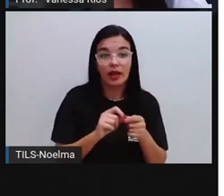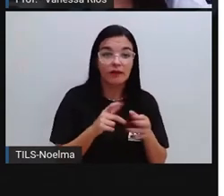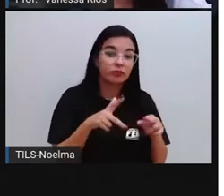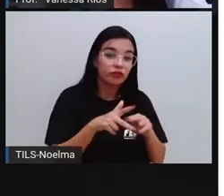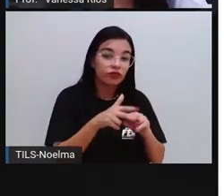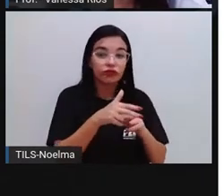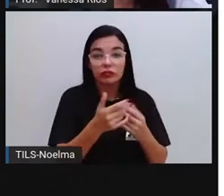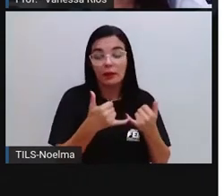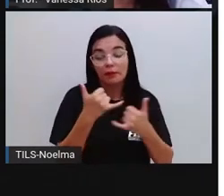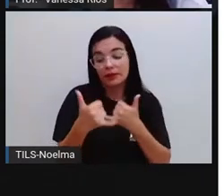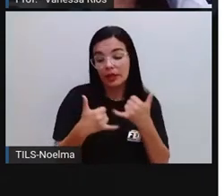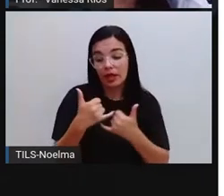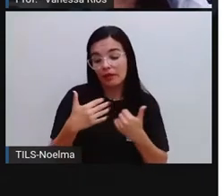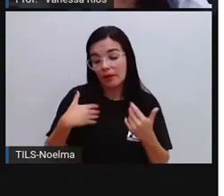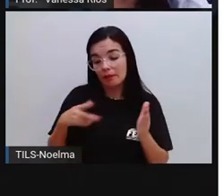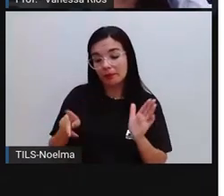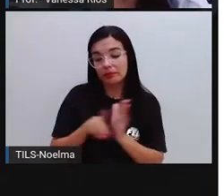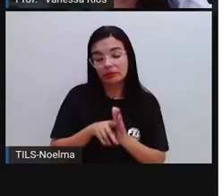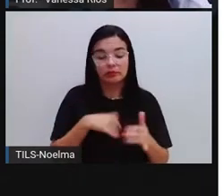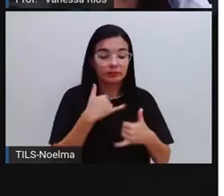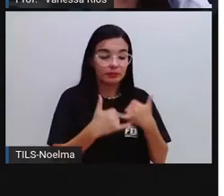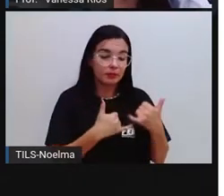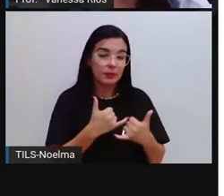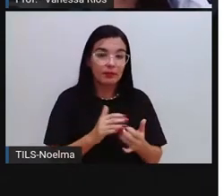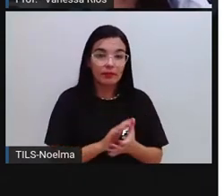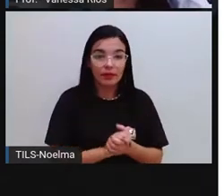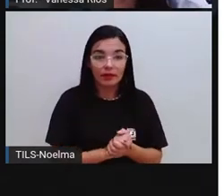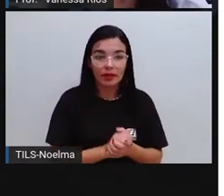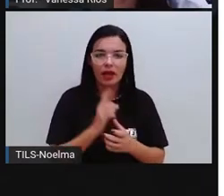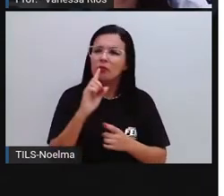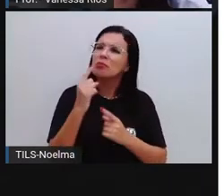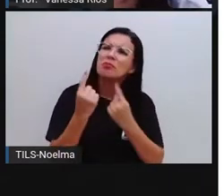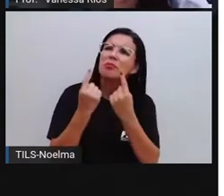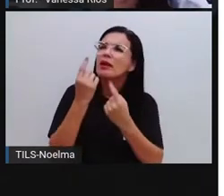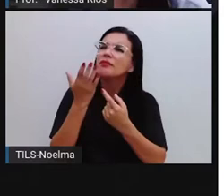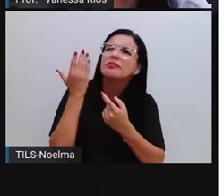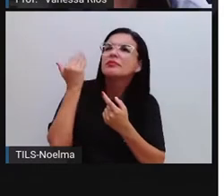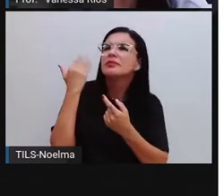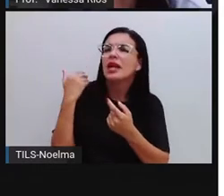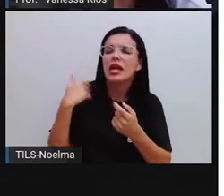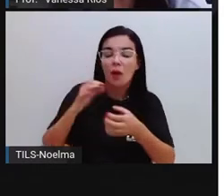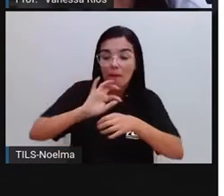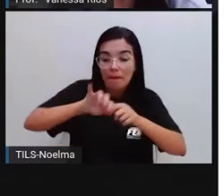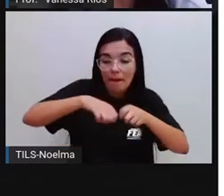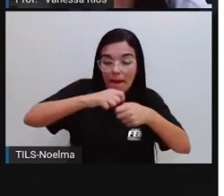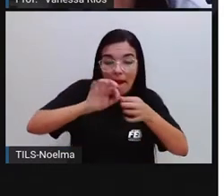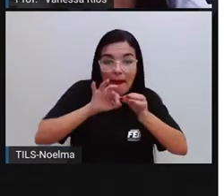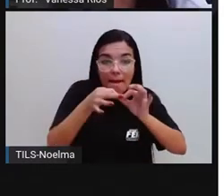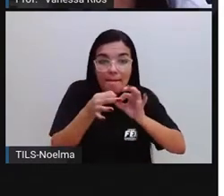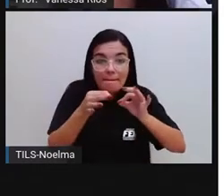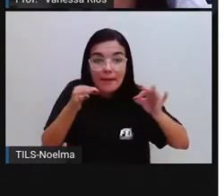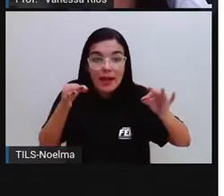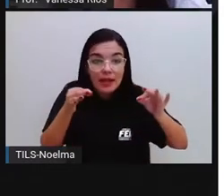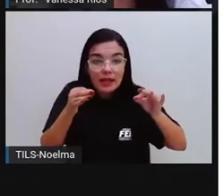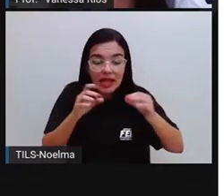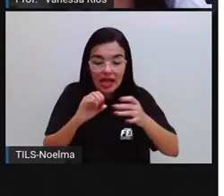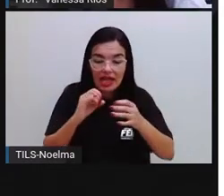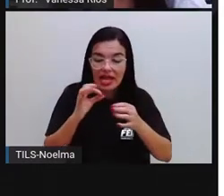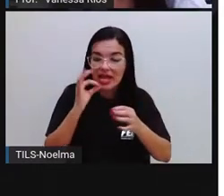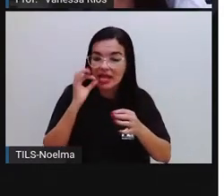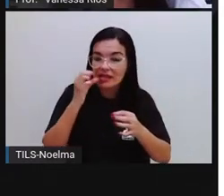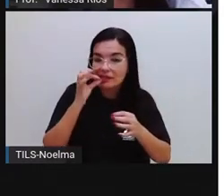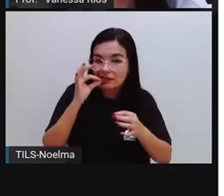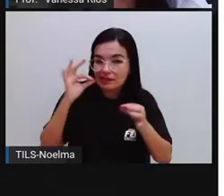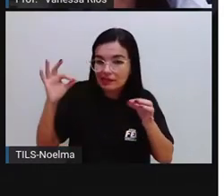brincava com as minhas joaninhas. Uma vez, eu amarrei um fio de linha na perna